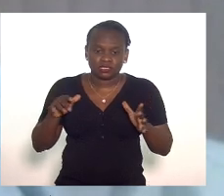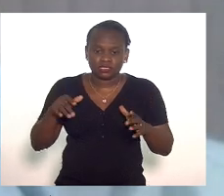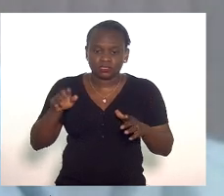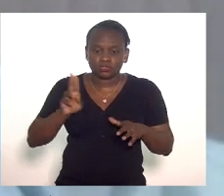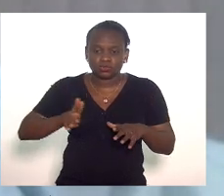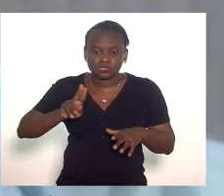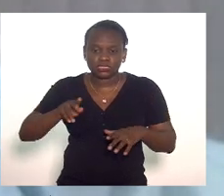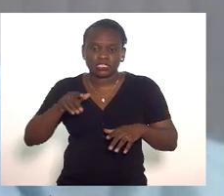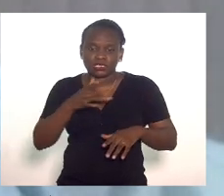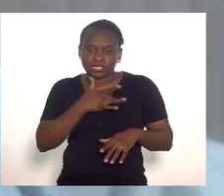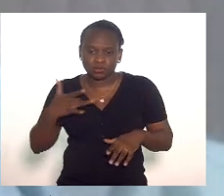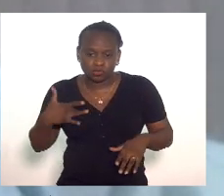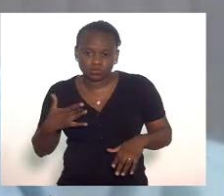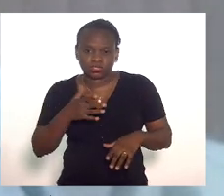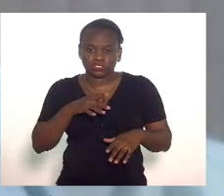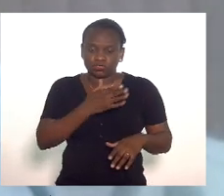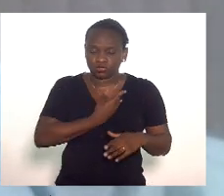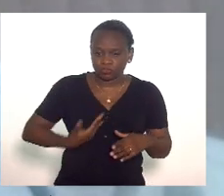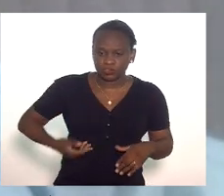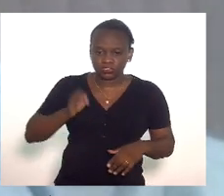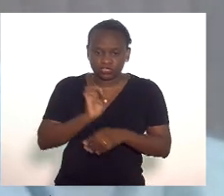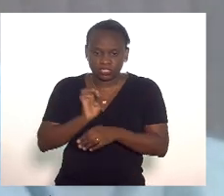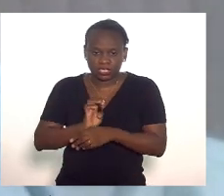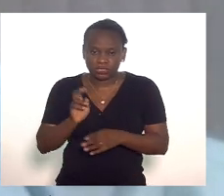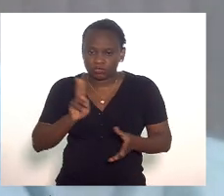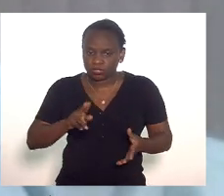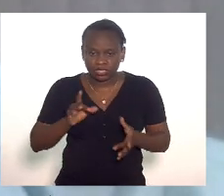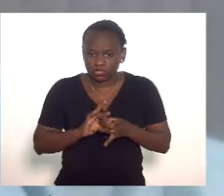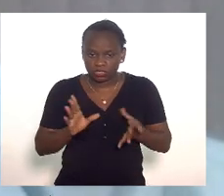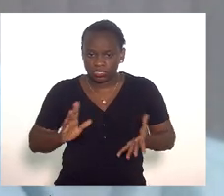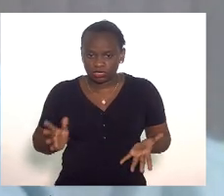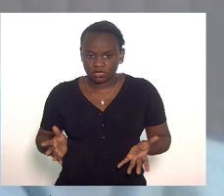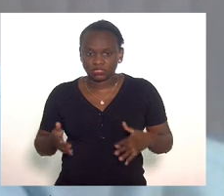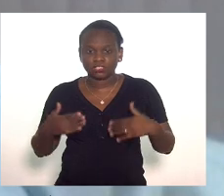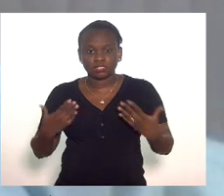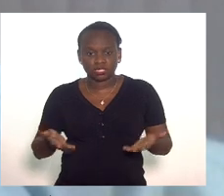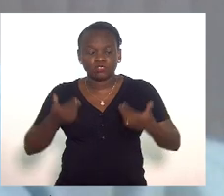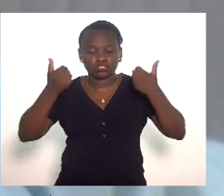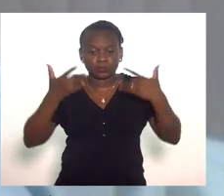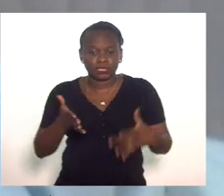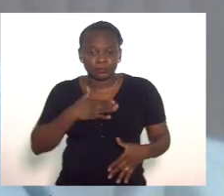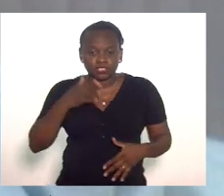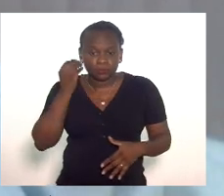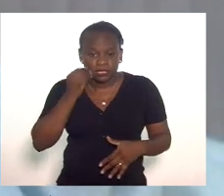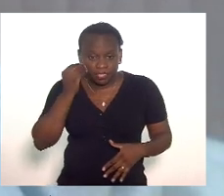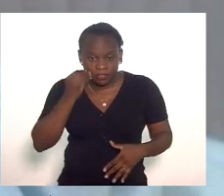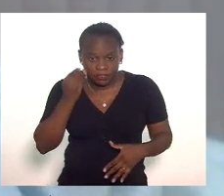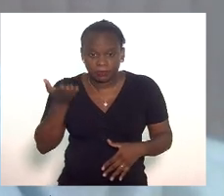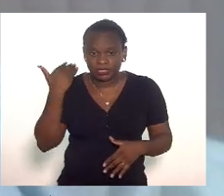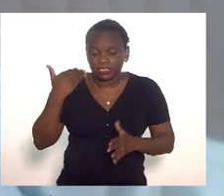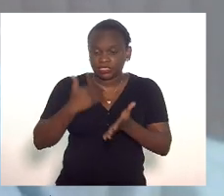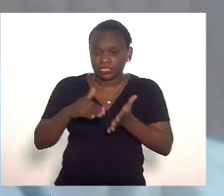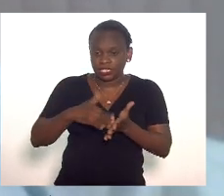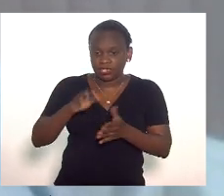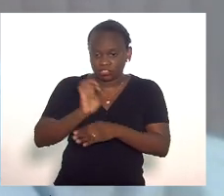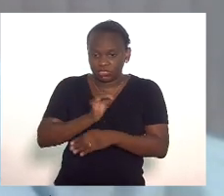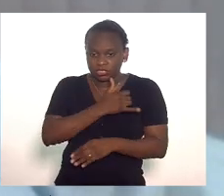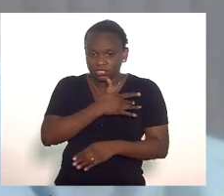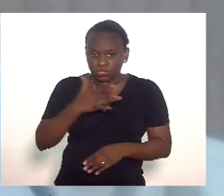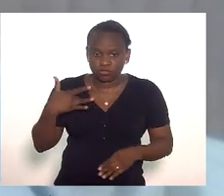público de saúde do estado e aqui eu queria relatar um pouco da minha experiência quando eu fui secretário estadual de saúde